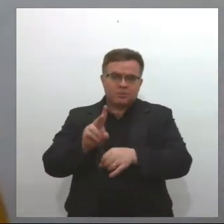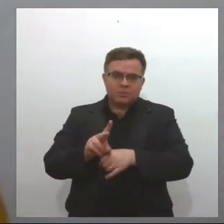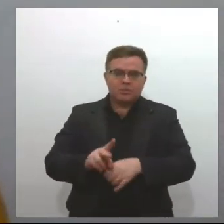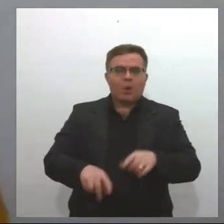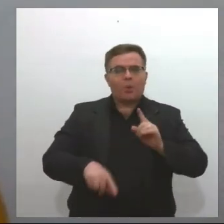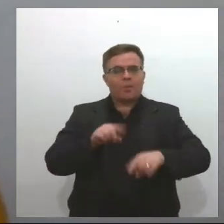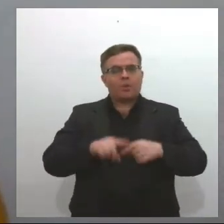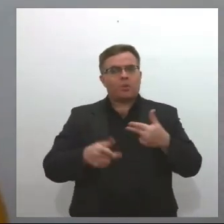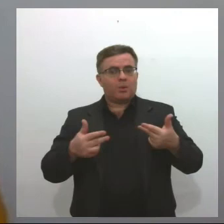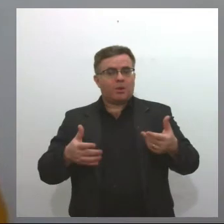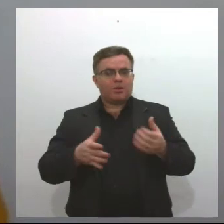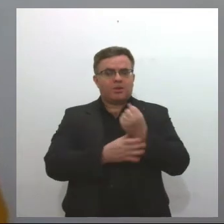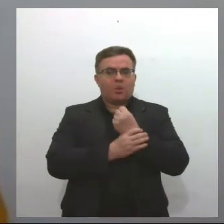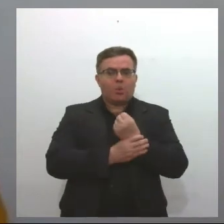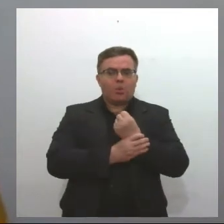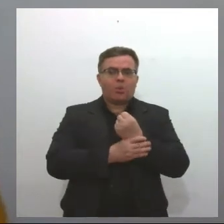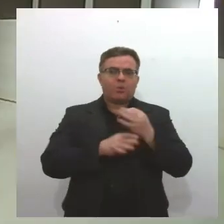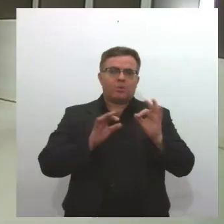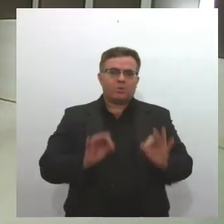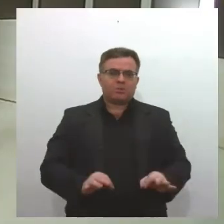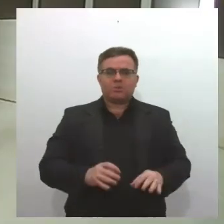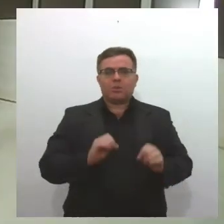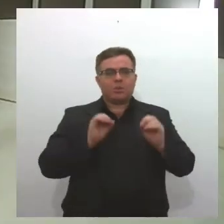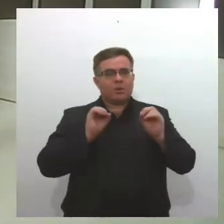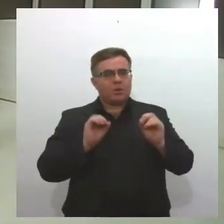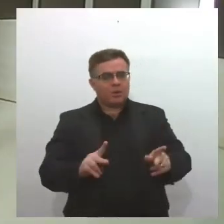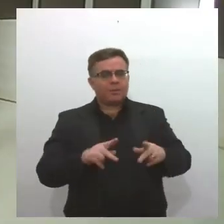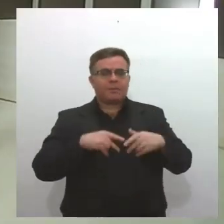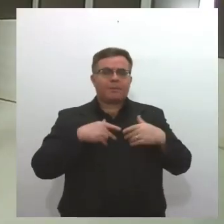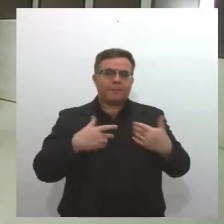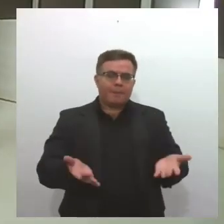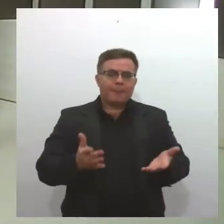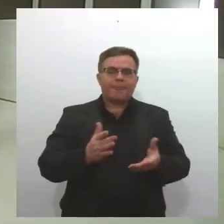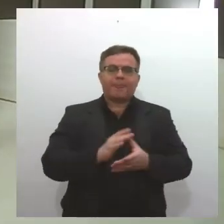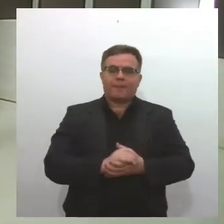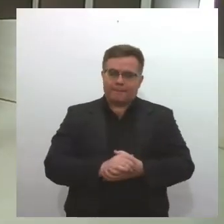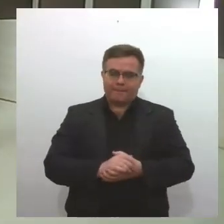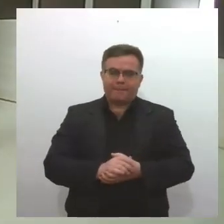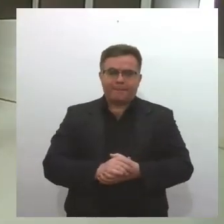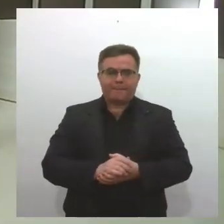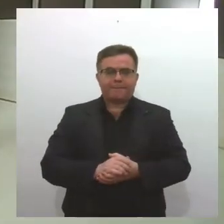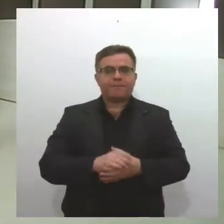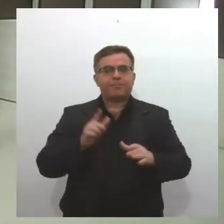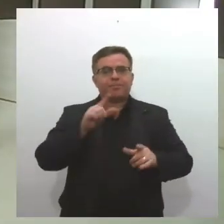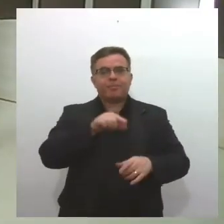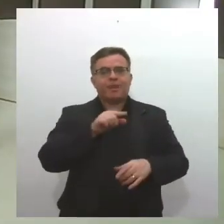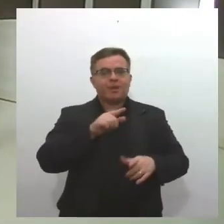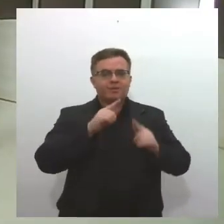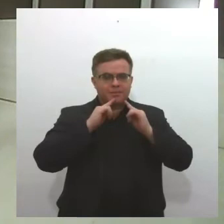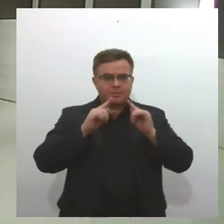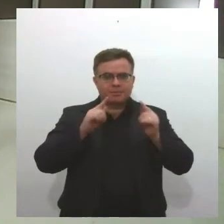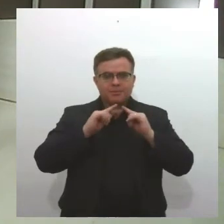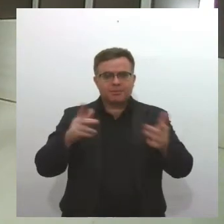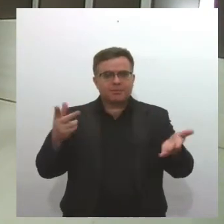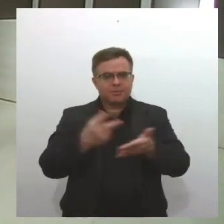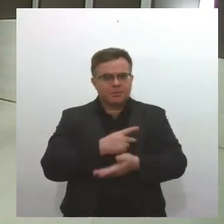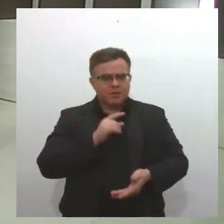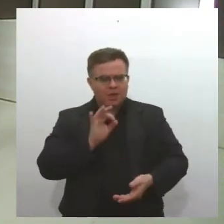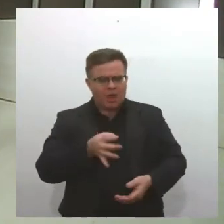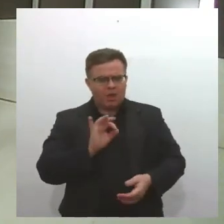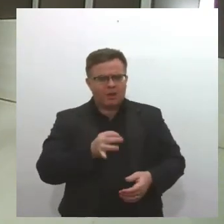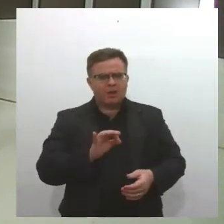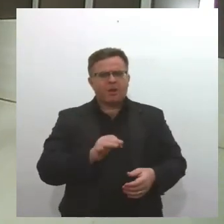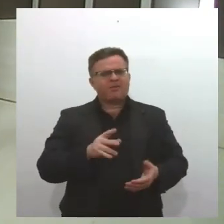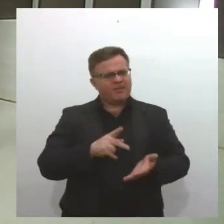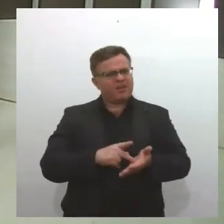serviço mais seguro. Ok, Jaqueline. E com relação a... Vocês têm recebido muitas denúncias com relação a esse tipo de caso, esse